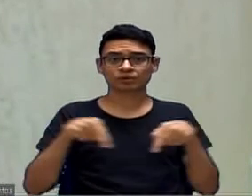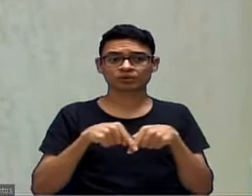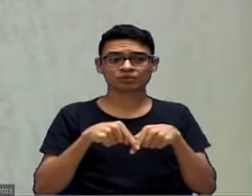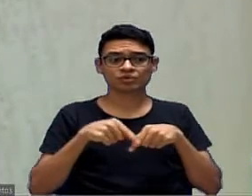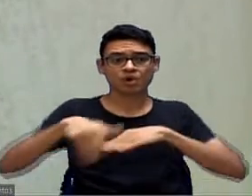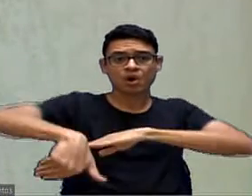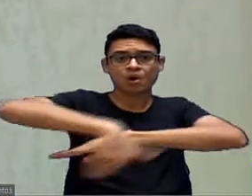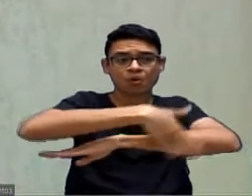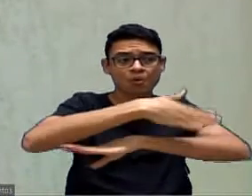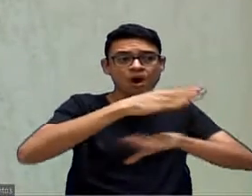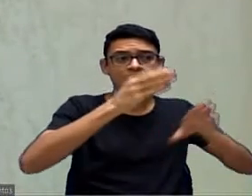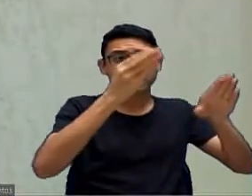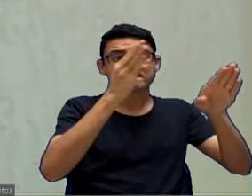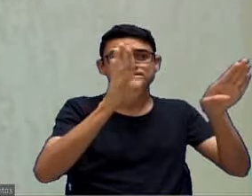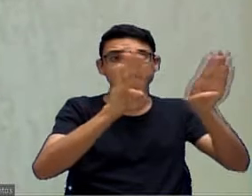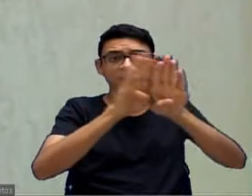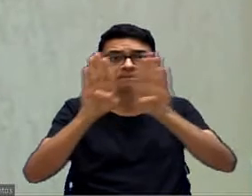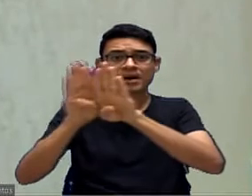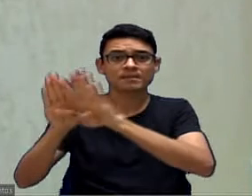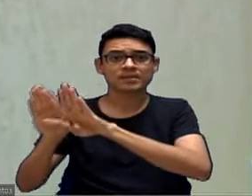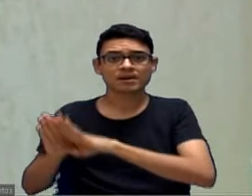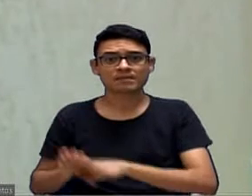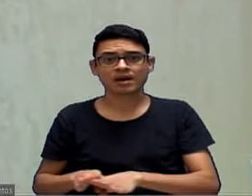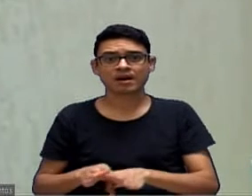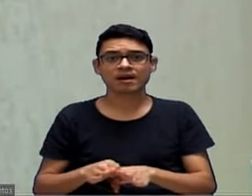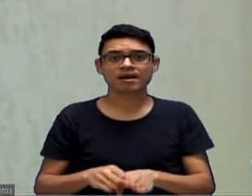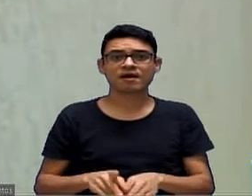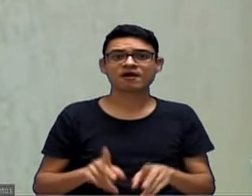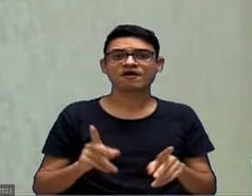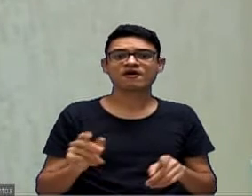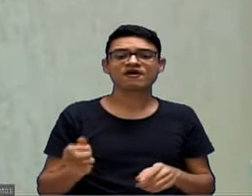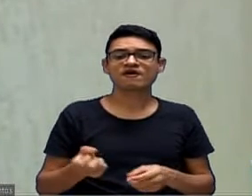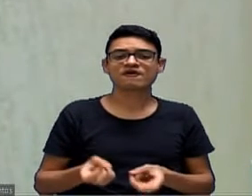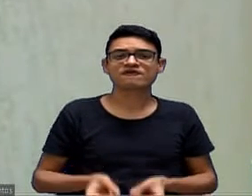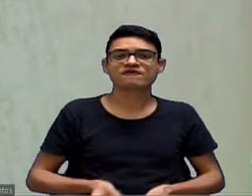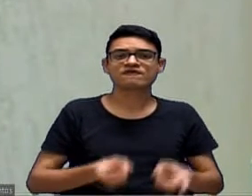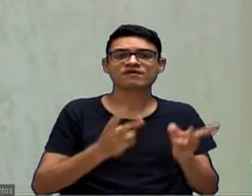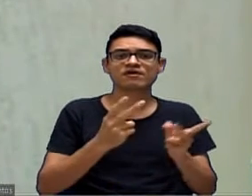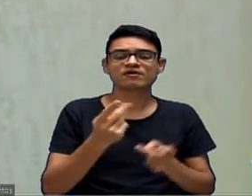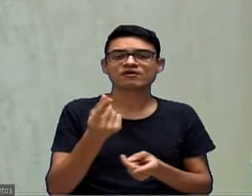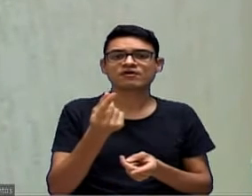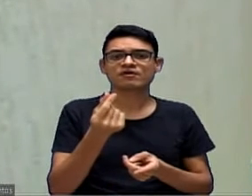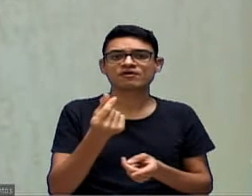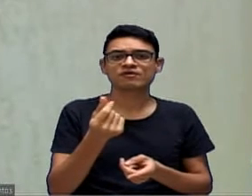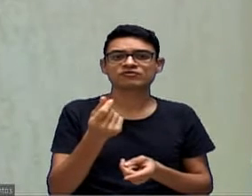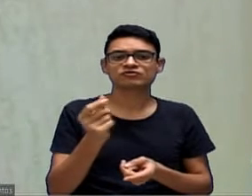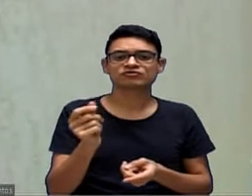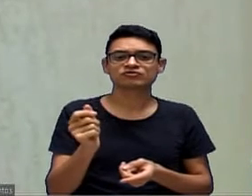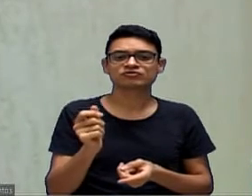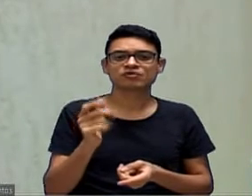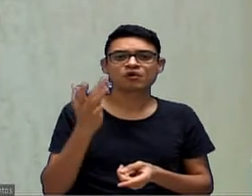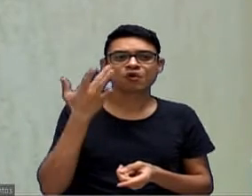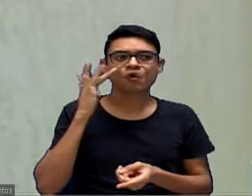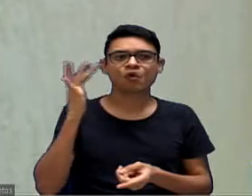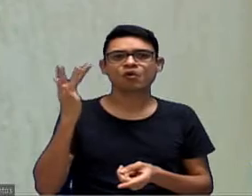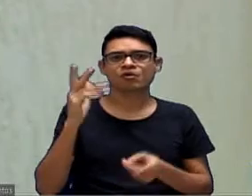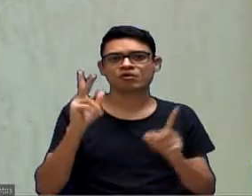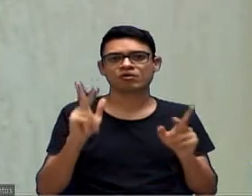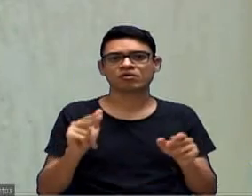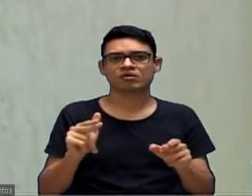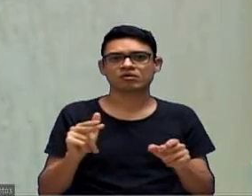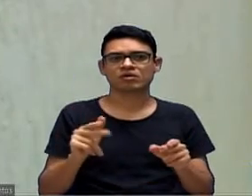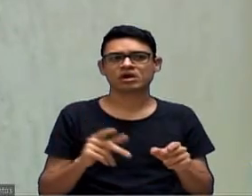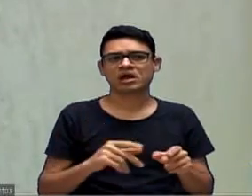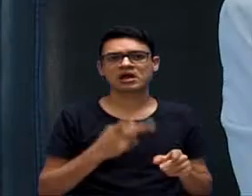eu digo... Vendido a peso de ouro. O vereador Vinícius não está mais aqui, mas ele dizia, mas o loteador não vai fazer isso, não vai fazer aquilo. Então, não faça.